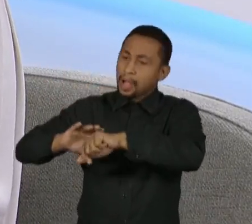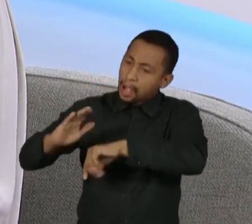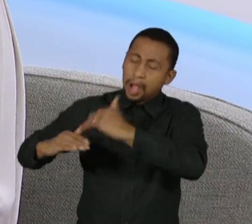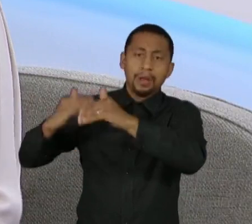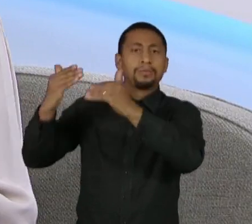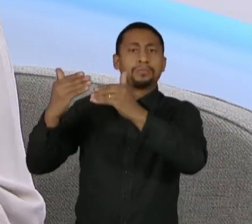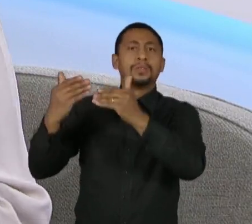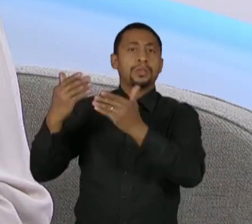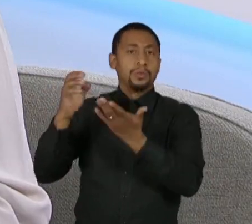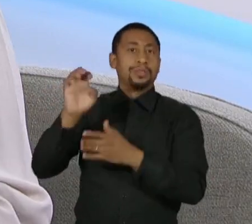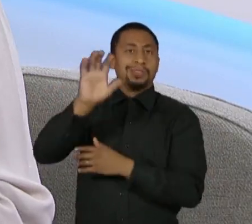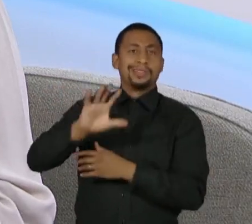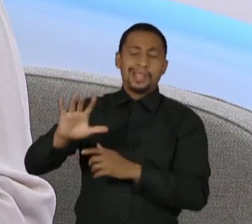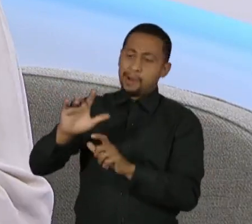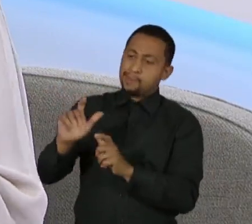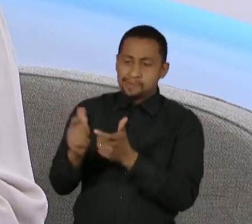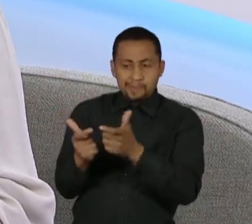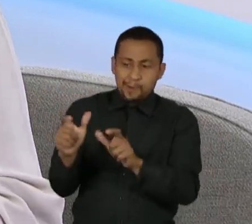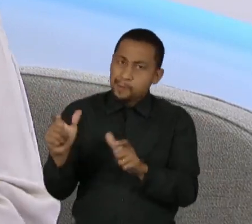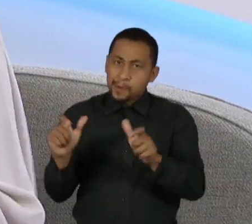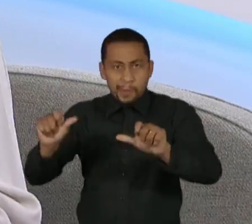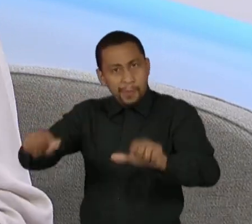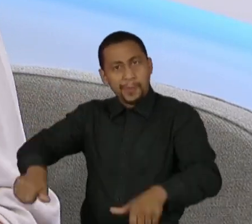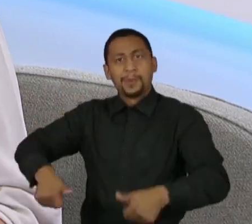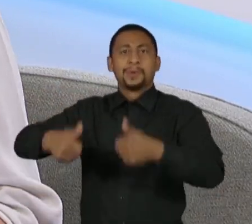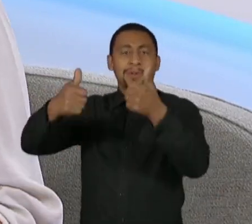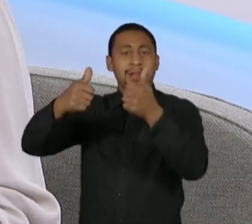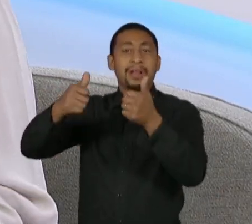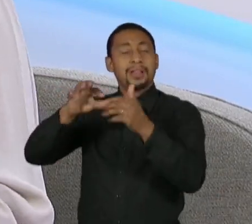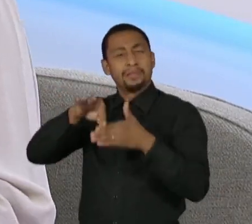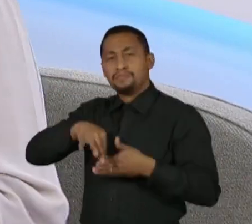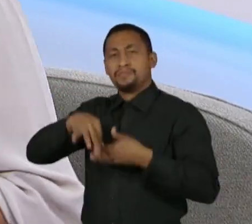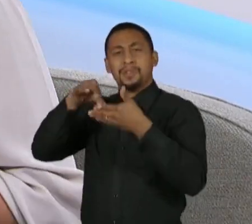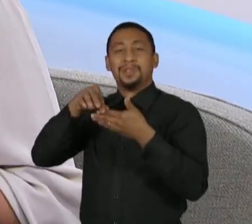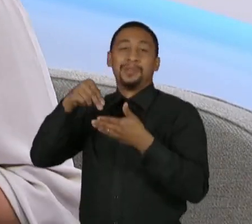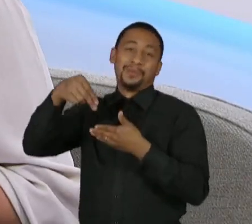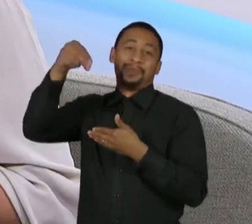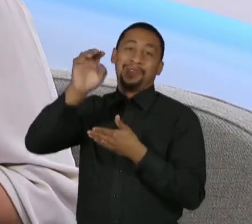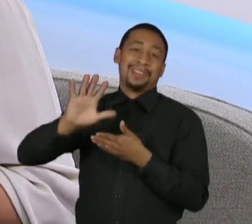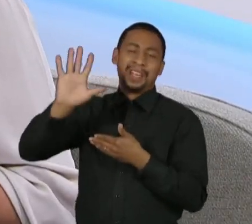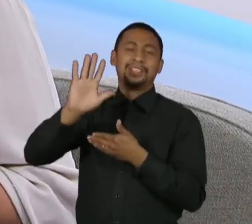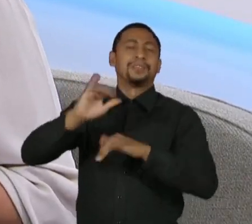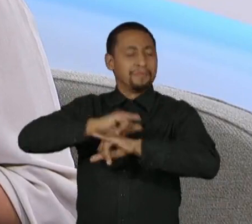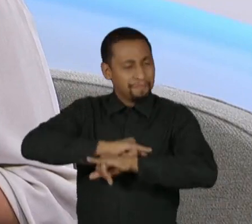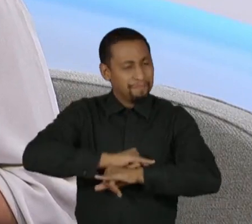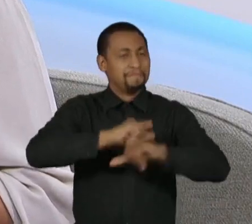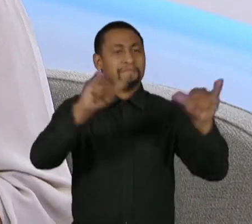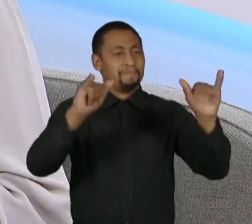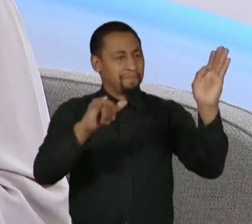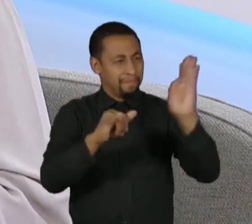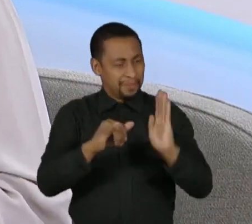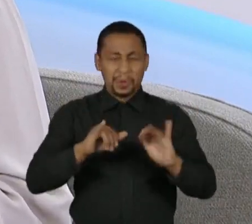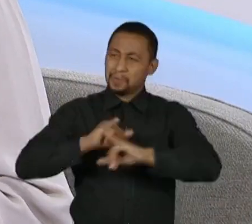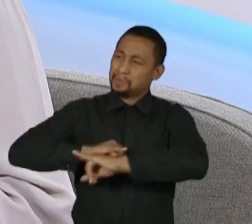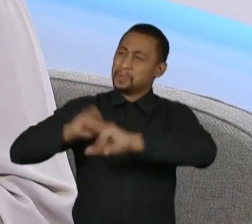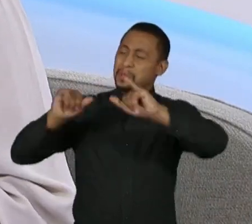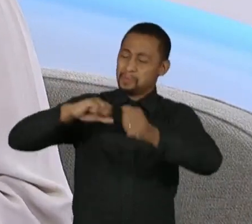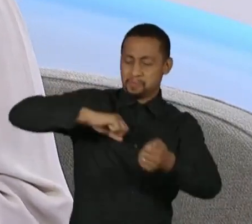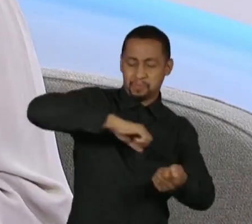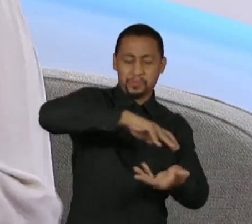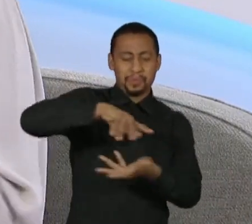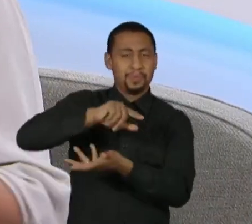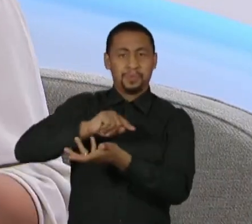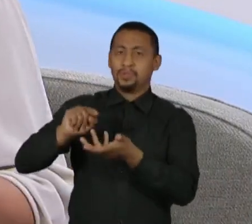líder do Nordeste. Já falamos para o Brasil, já falamos para o mundo e a gente ficou recolhido por muito tempo. E isso fez